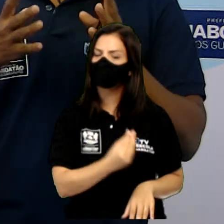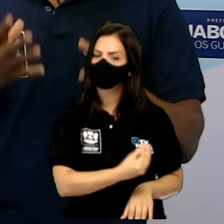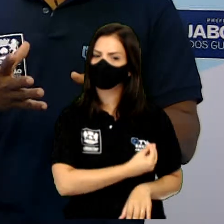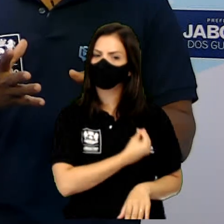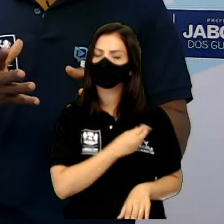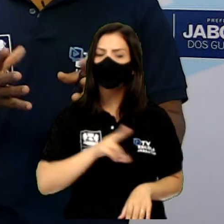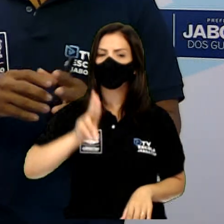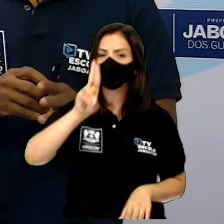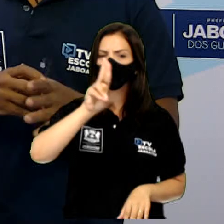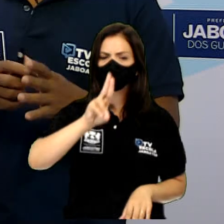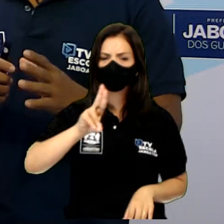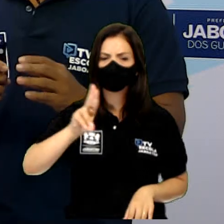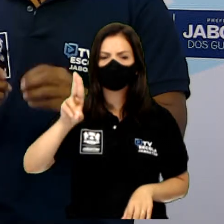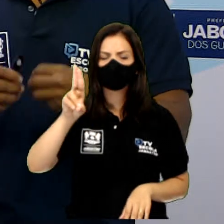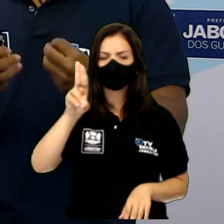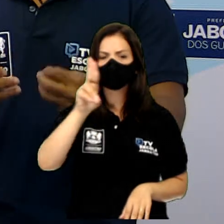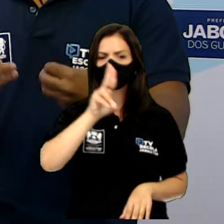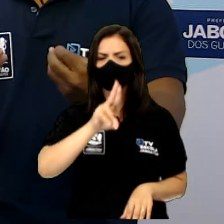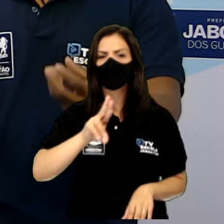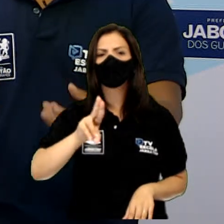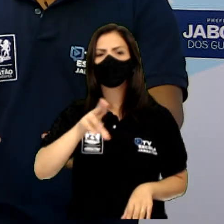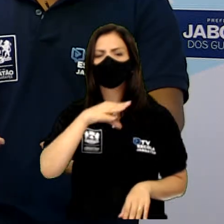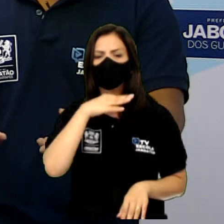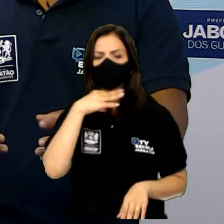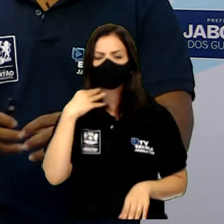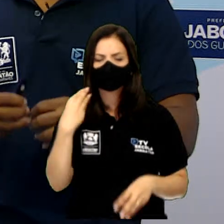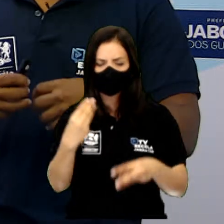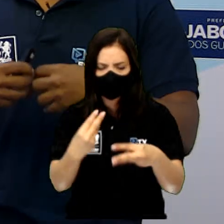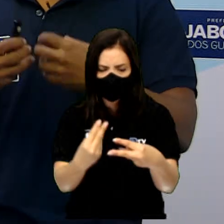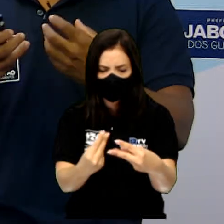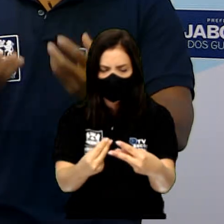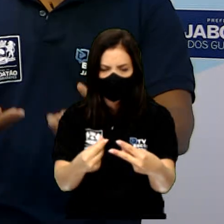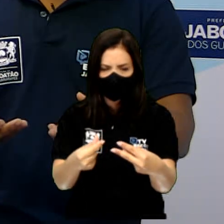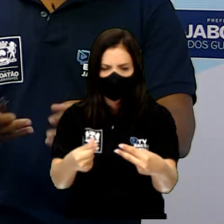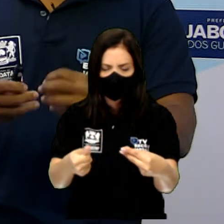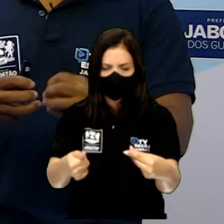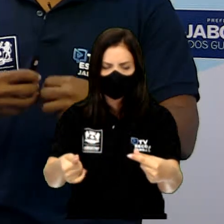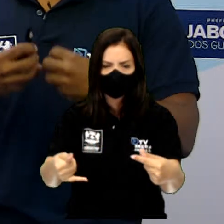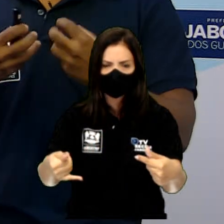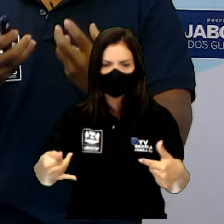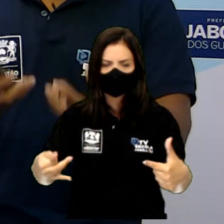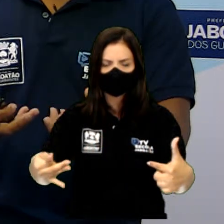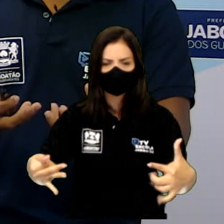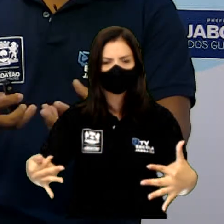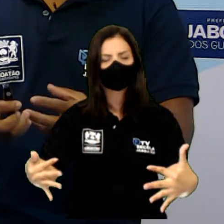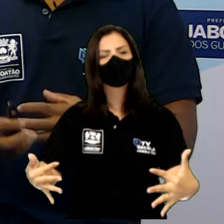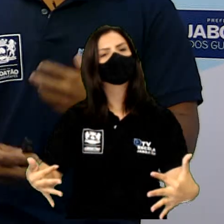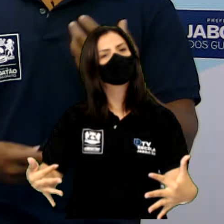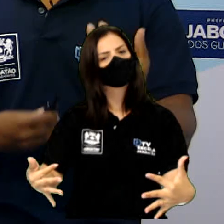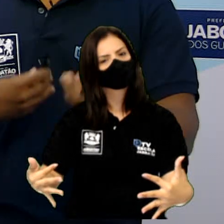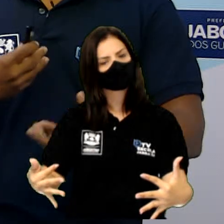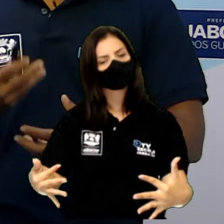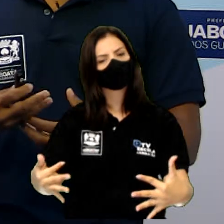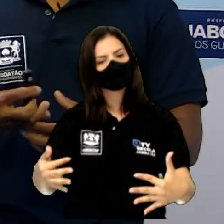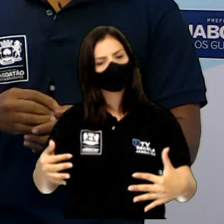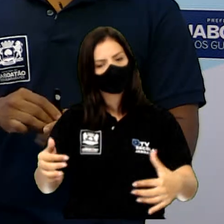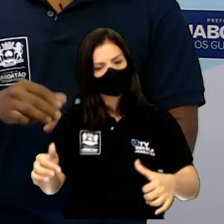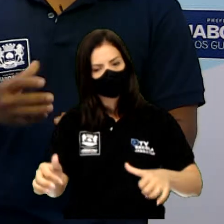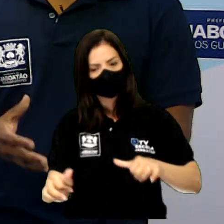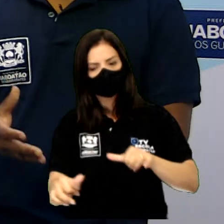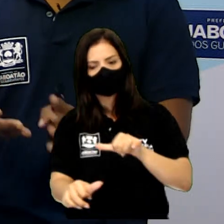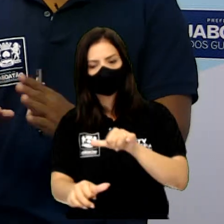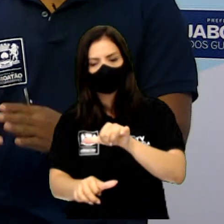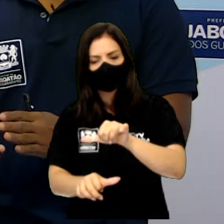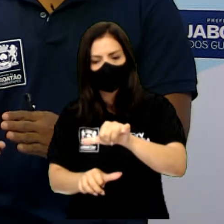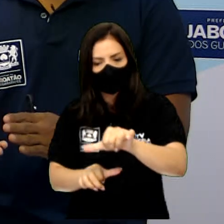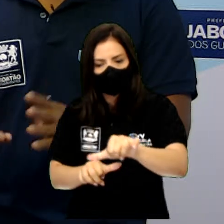os restos mortais, os organismos mortos, a matéria morta, e transformam em